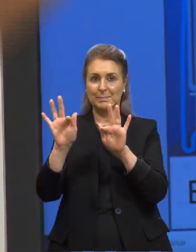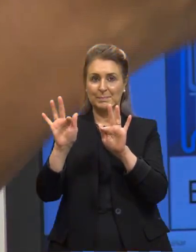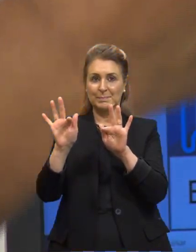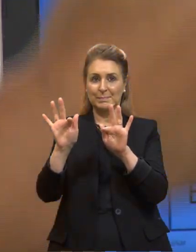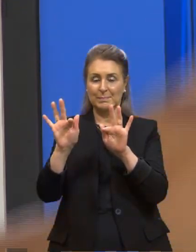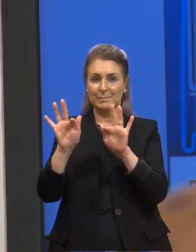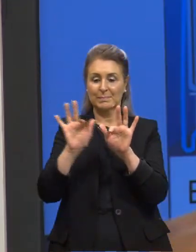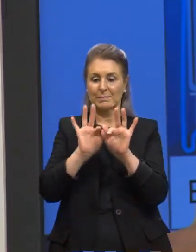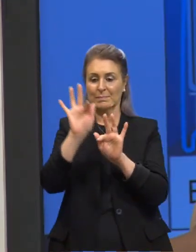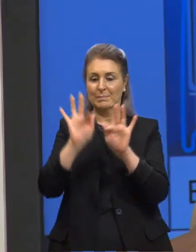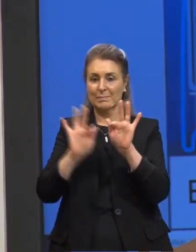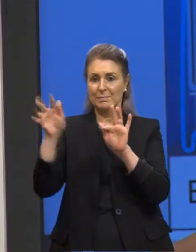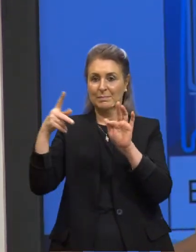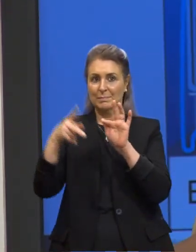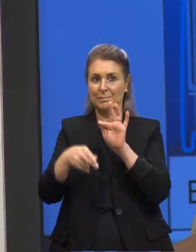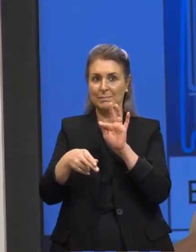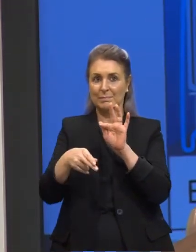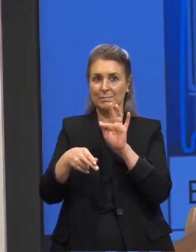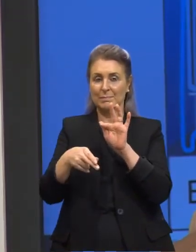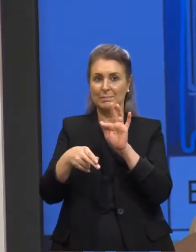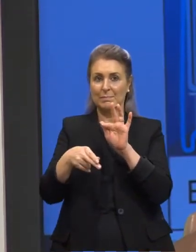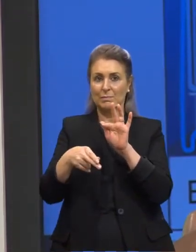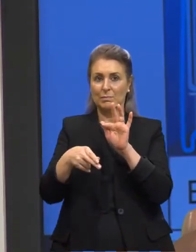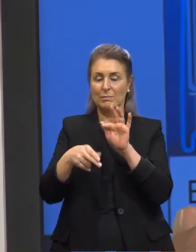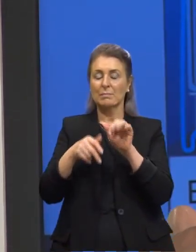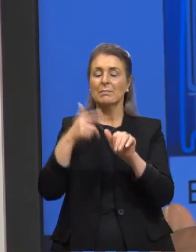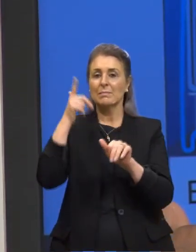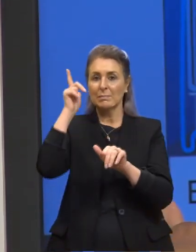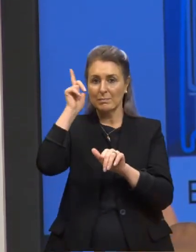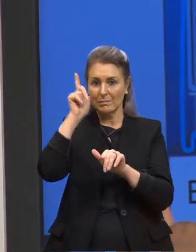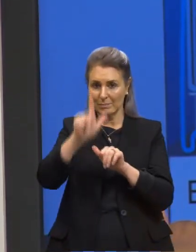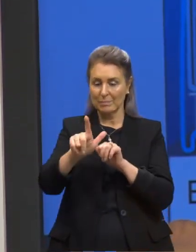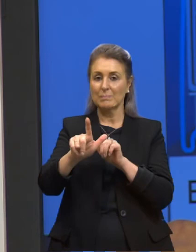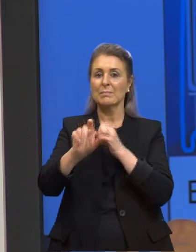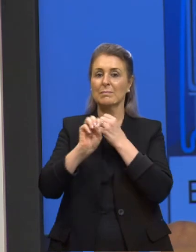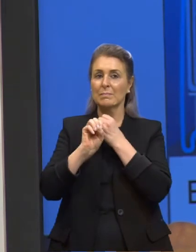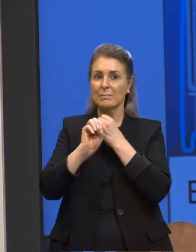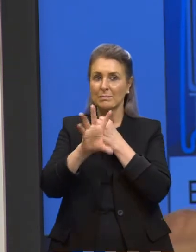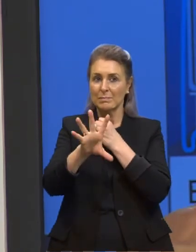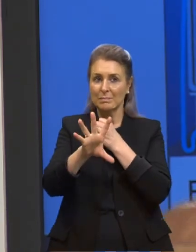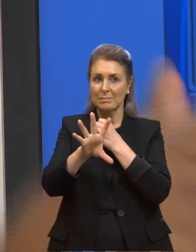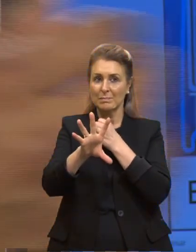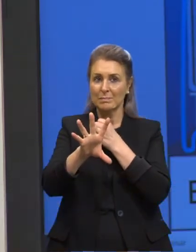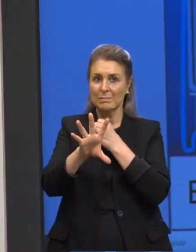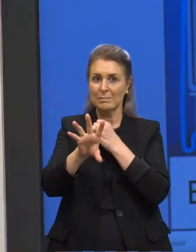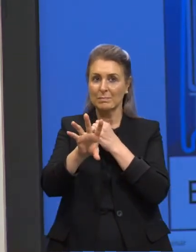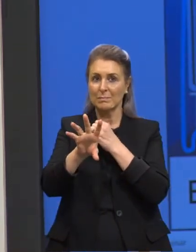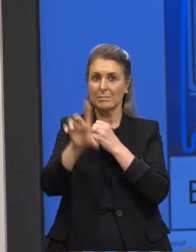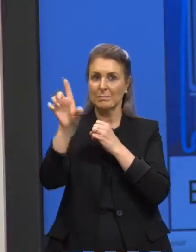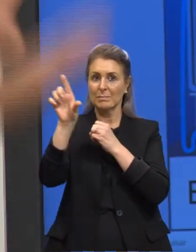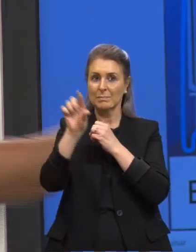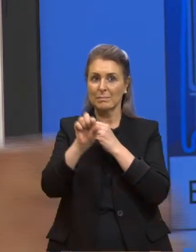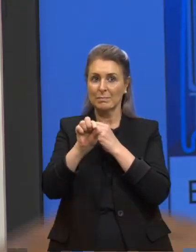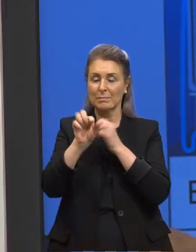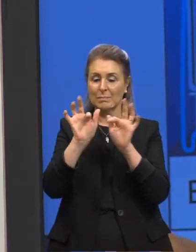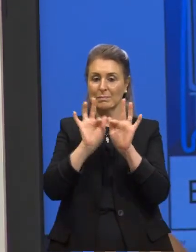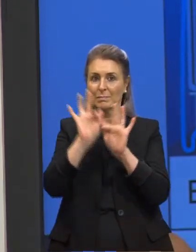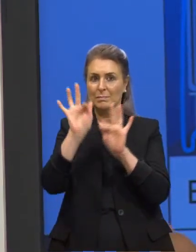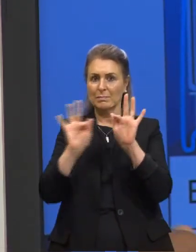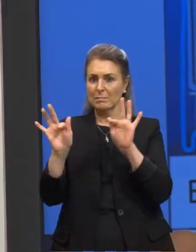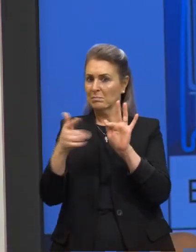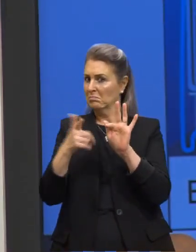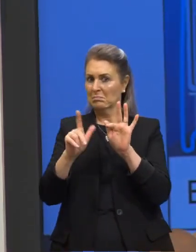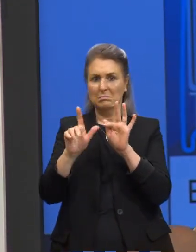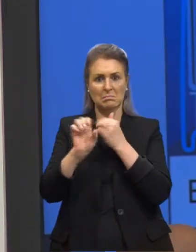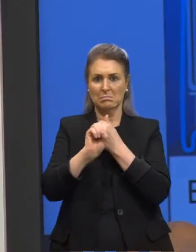na frequência de corte, acima dessa frequência, eu consigo emitir luz, mas se eu diminuir a frequência, não emite luz. Tá, mas